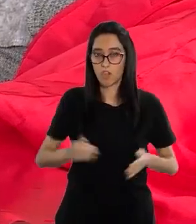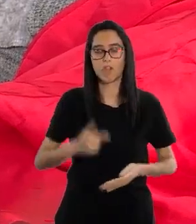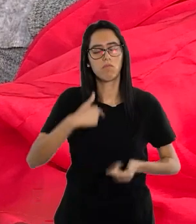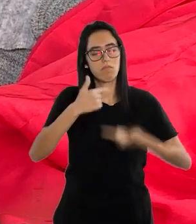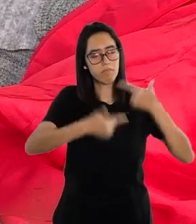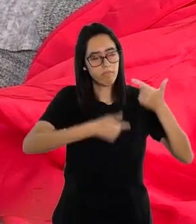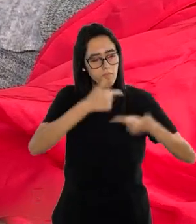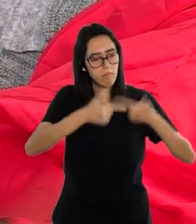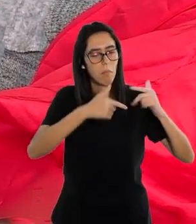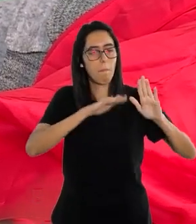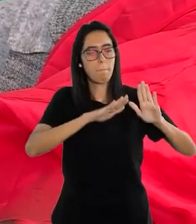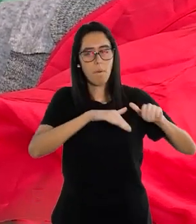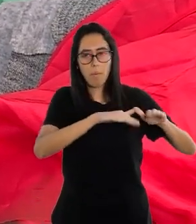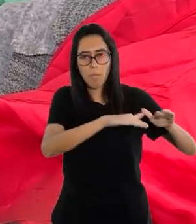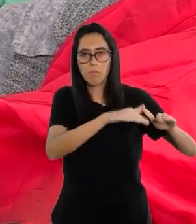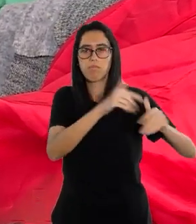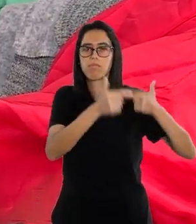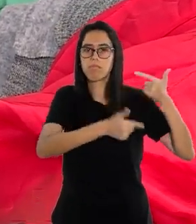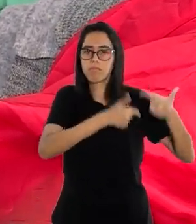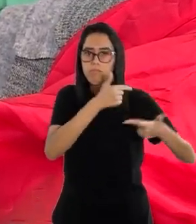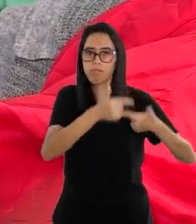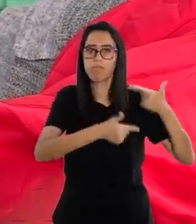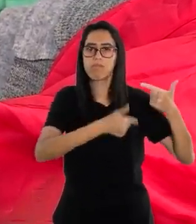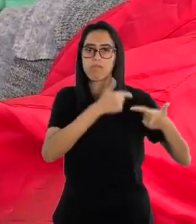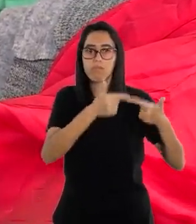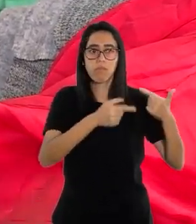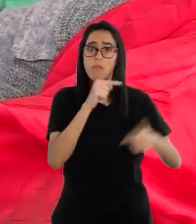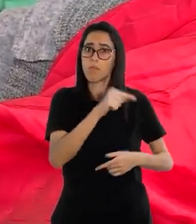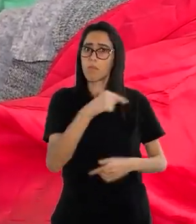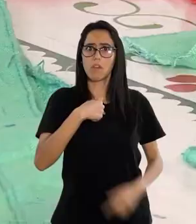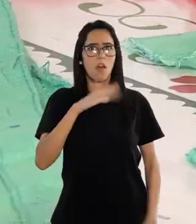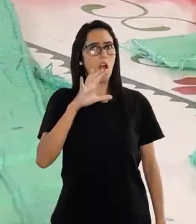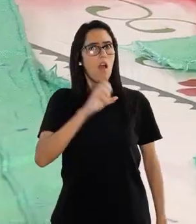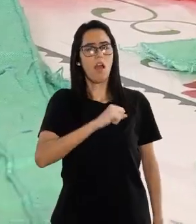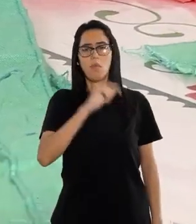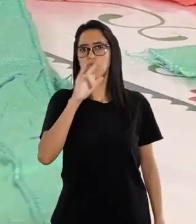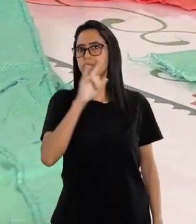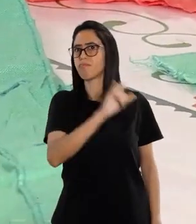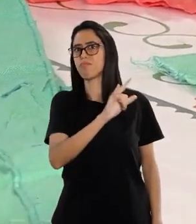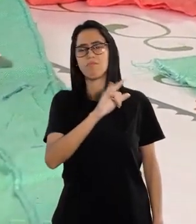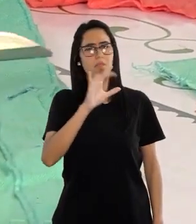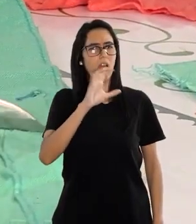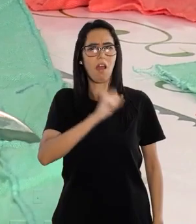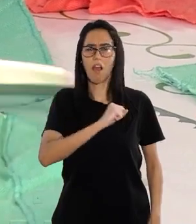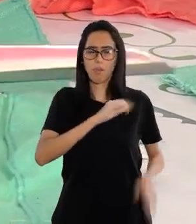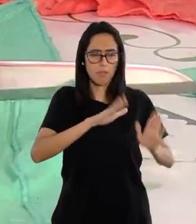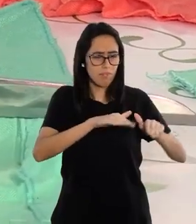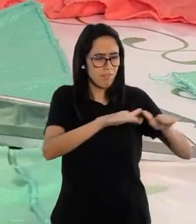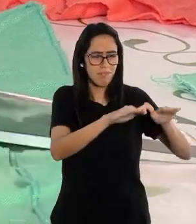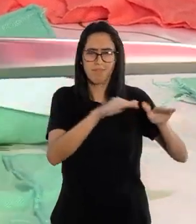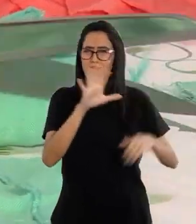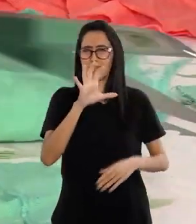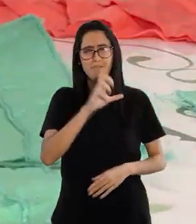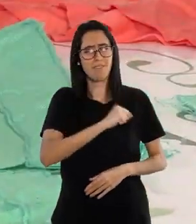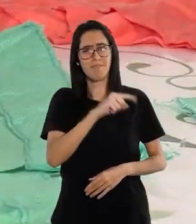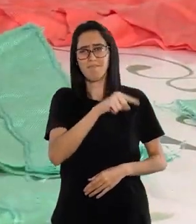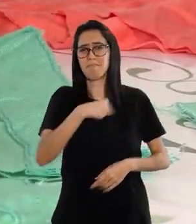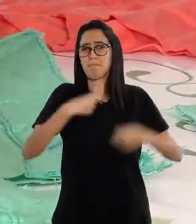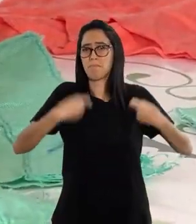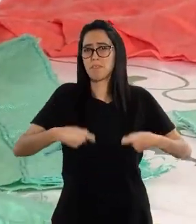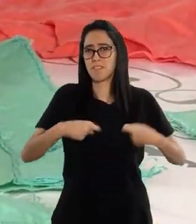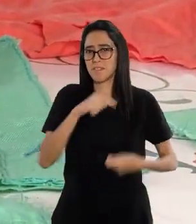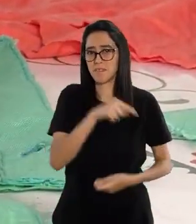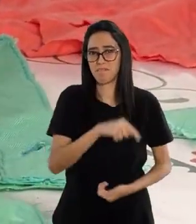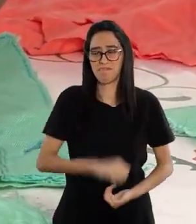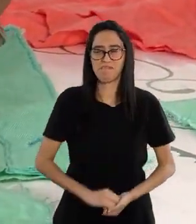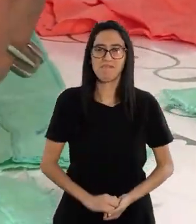A costurando. E é um trabalho que eu amo também. Amo costurar. Não sei viver